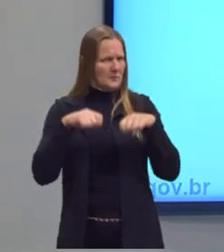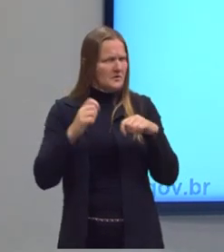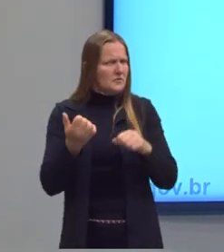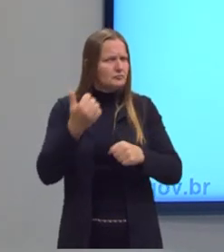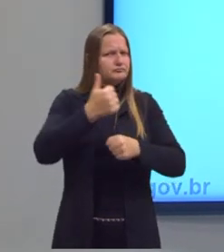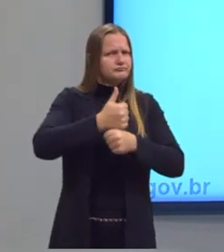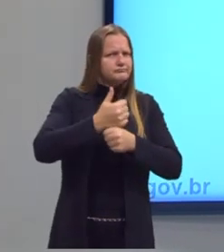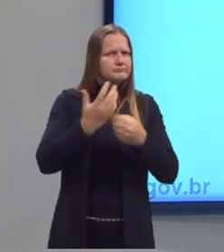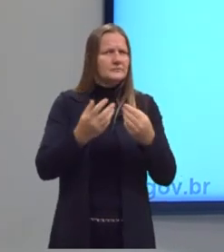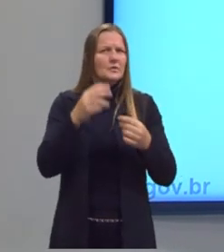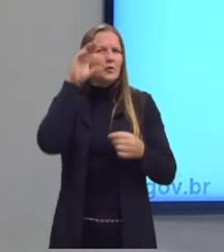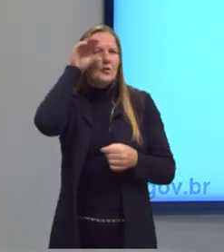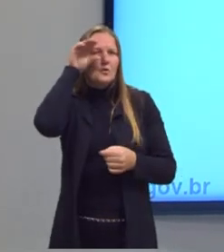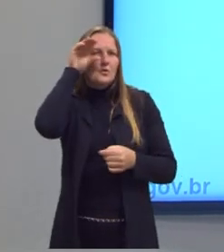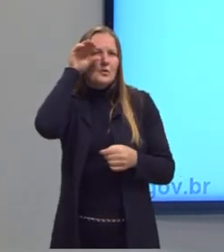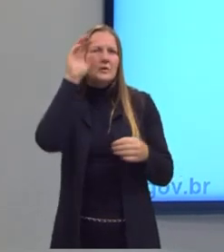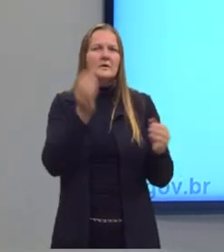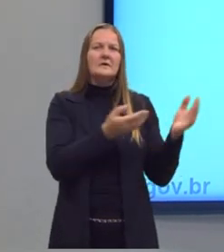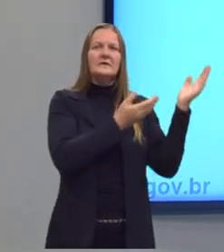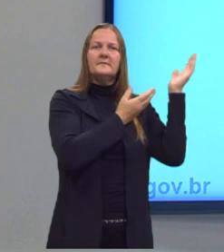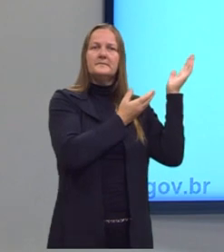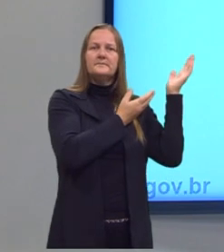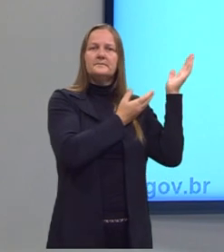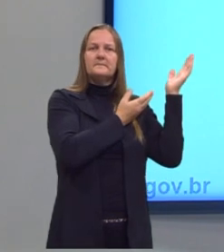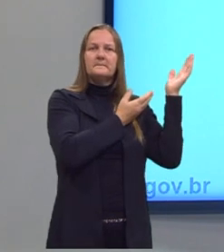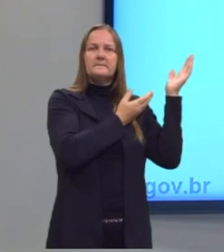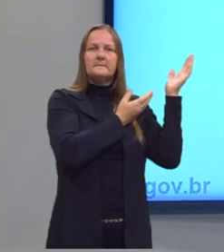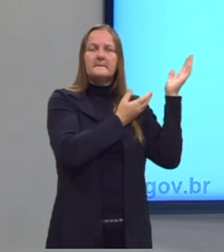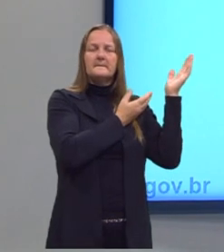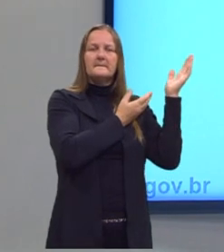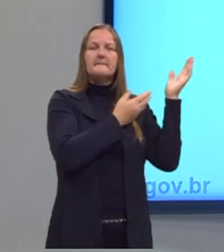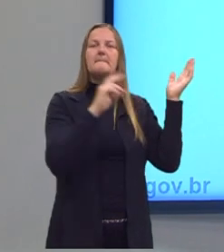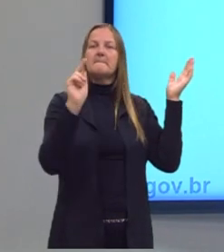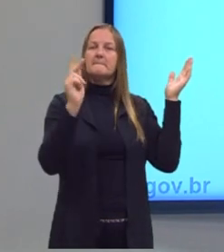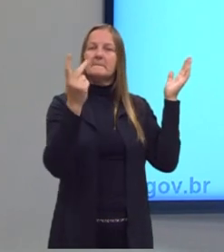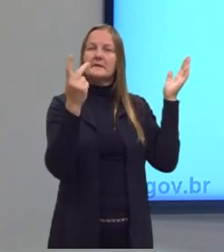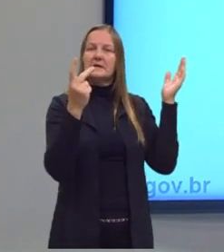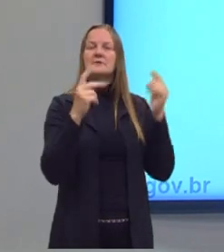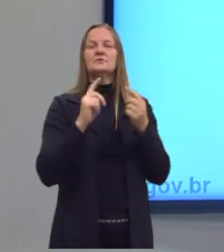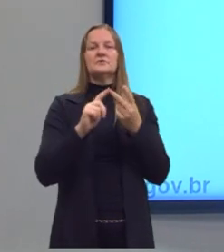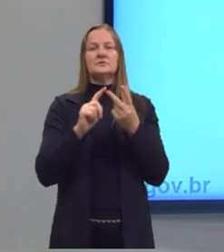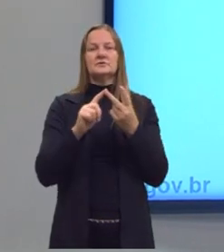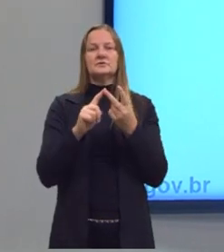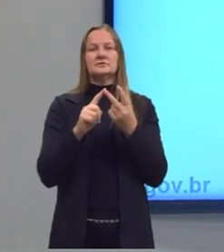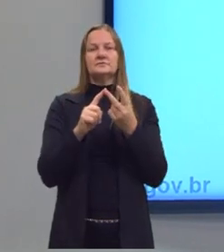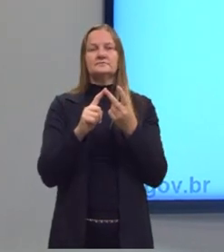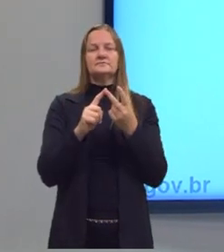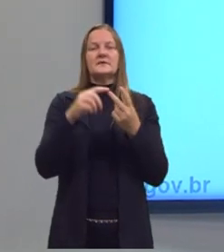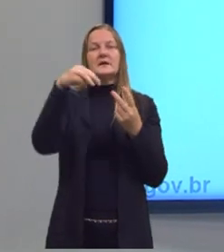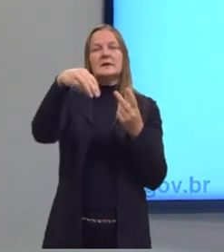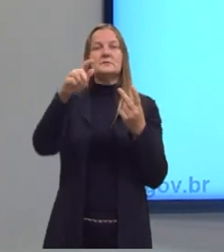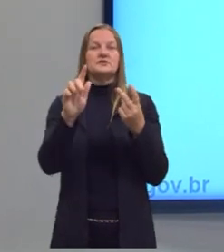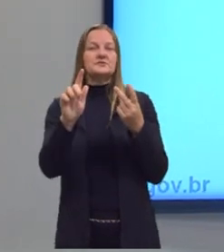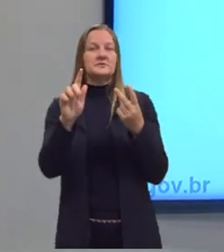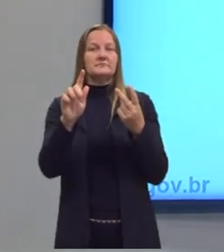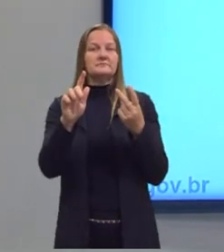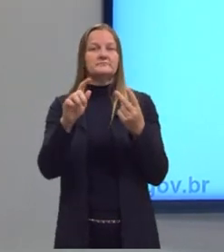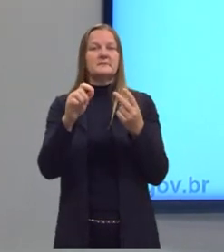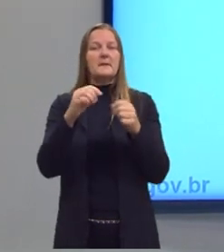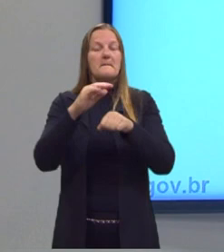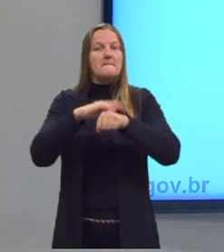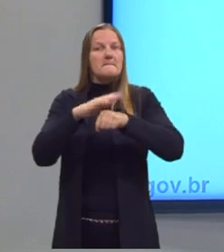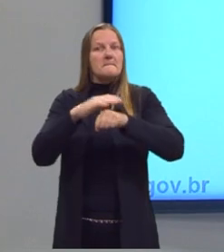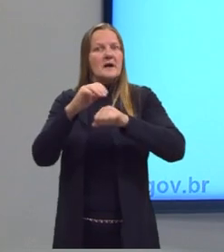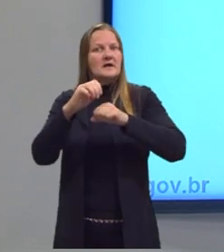Então, eu vou olhar pela fila de reatividade o hidrogênio e o MG. Se o MG é mais